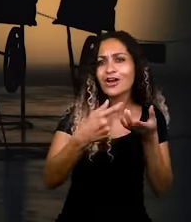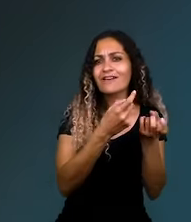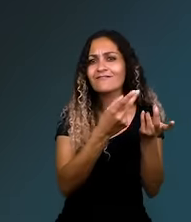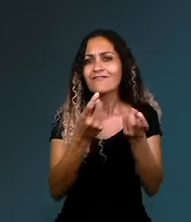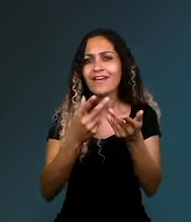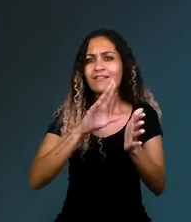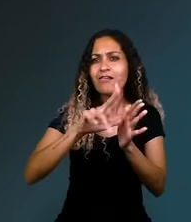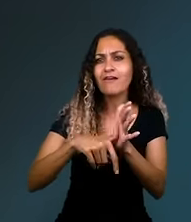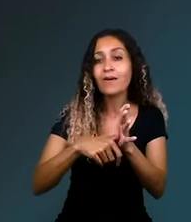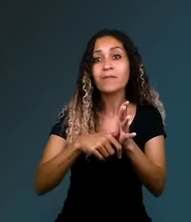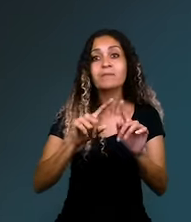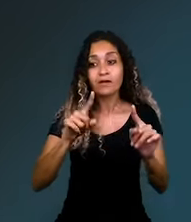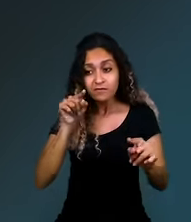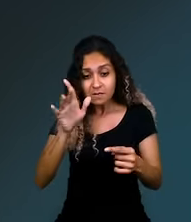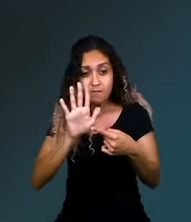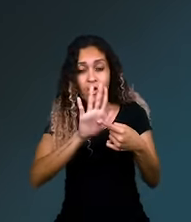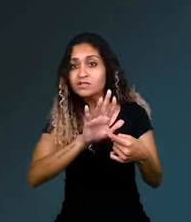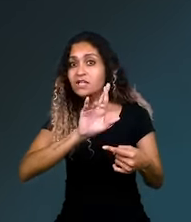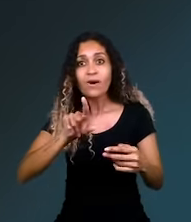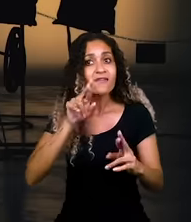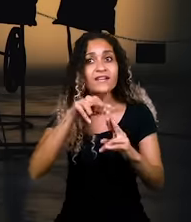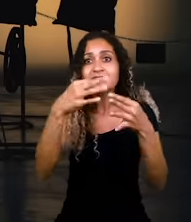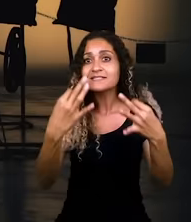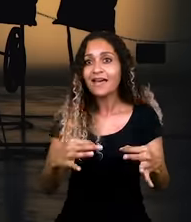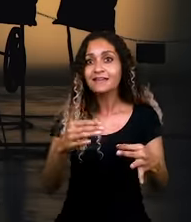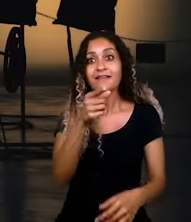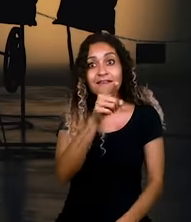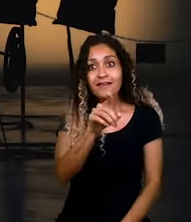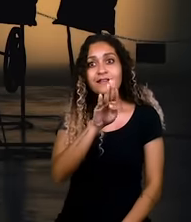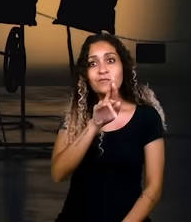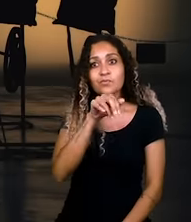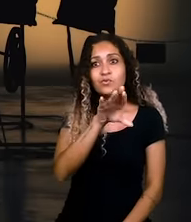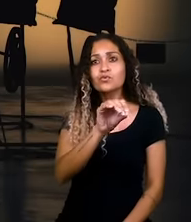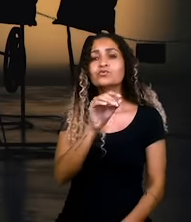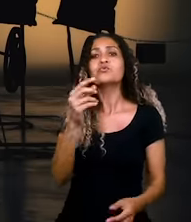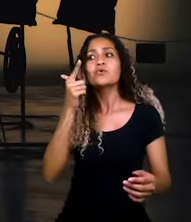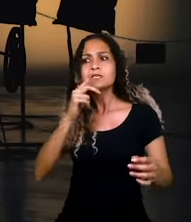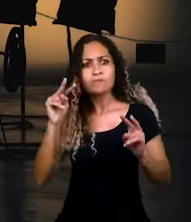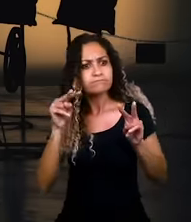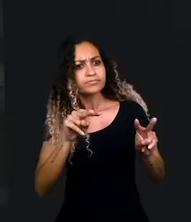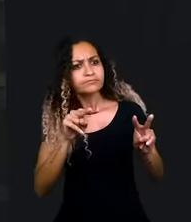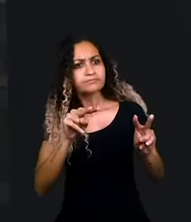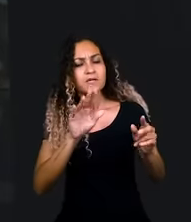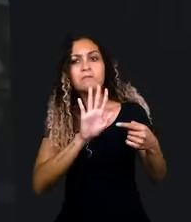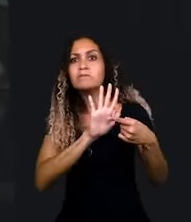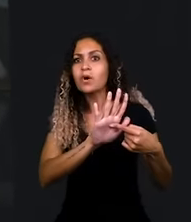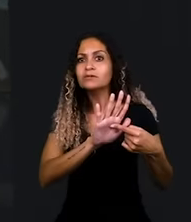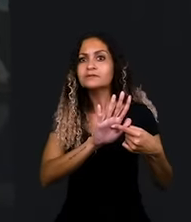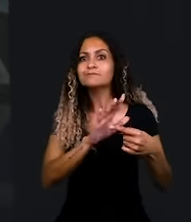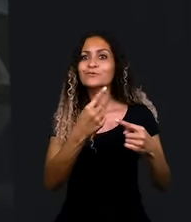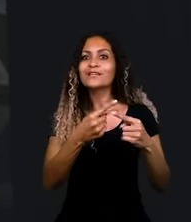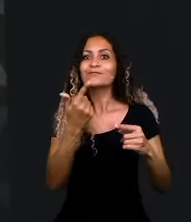dinheiro desse jeito, e mostrar para ela que não é esse o referencial. E o Bruno, ele começou a ser visto quando ele começou a se destacar. Tudo bem, Bruno?